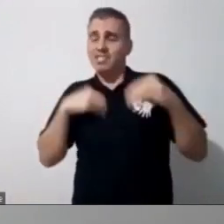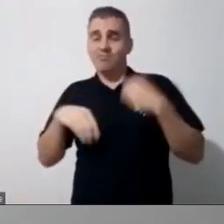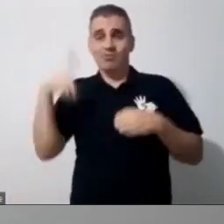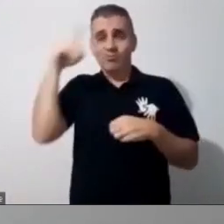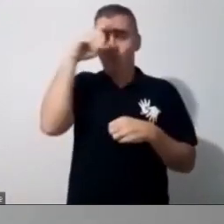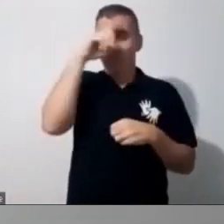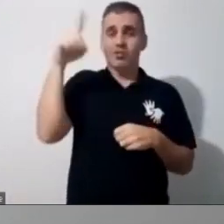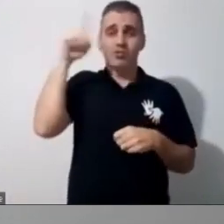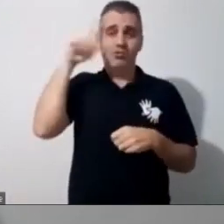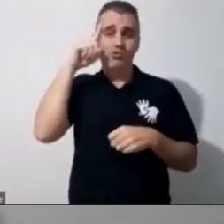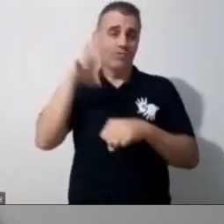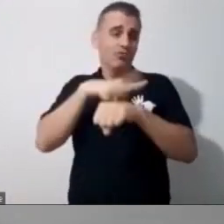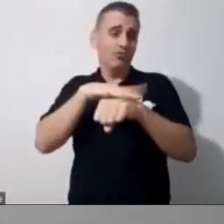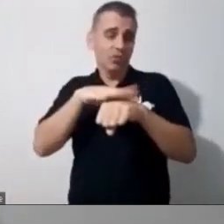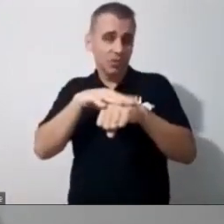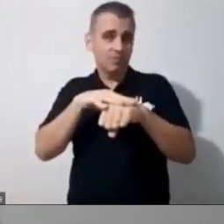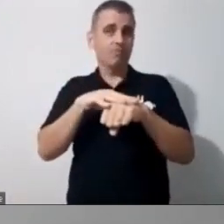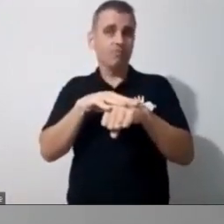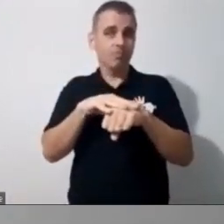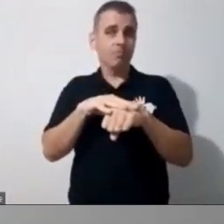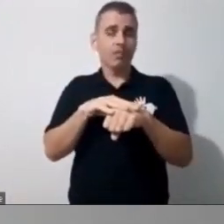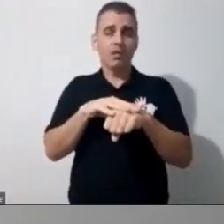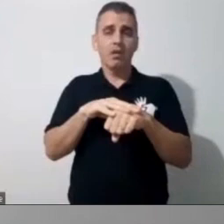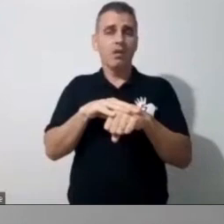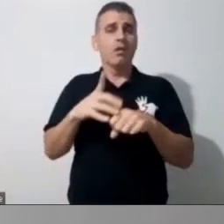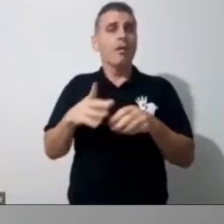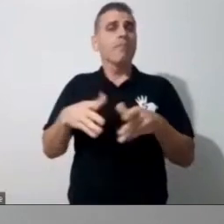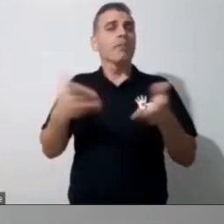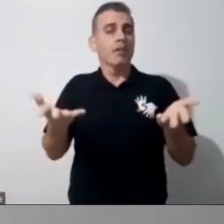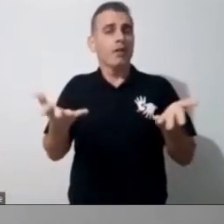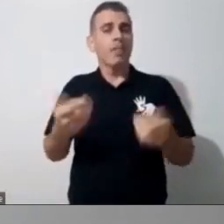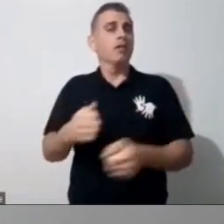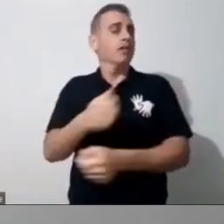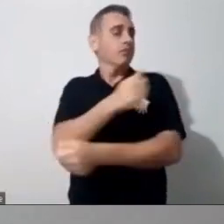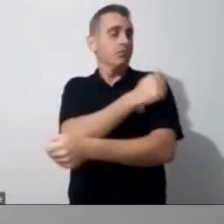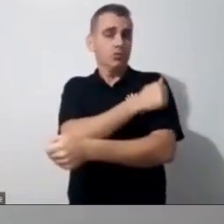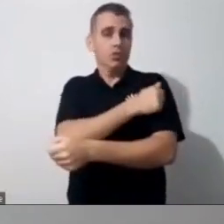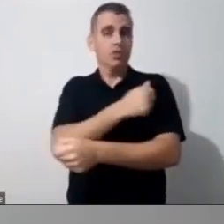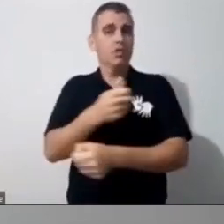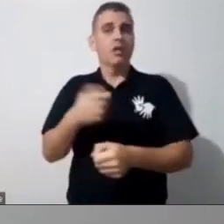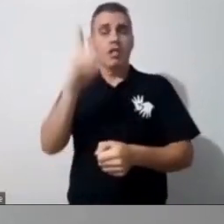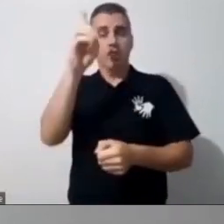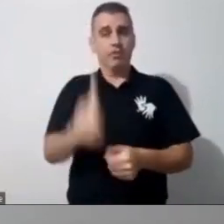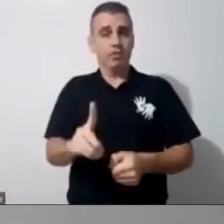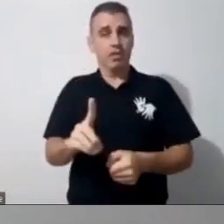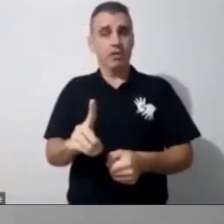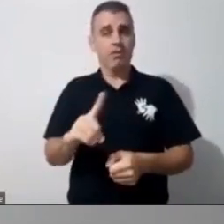vai vir, independente dele ser deficiente ou não, ele vai vir com dificuldades, mas se tu pensar só nas dificuldades